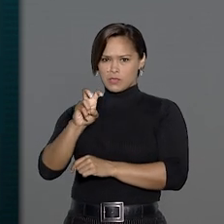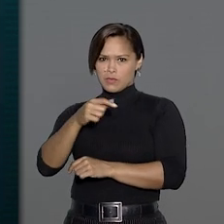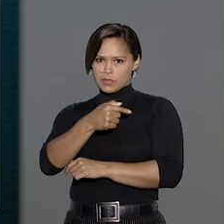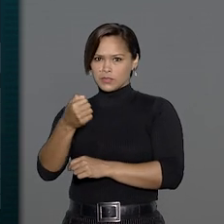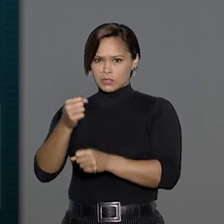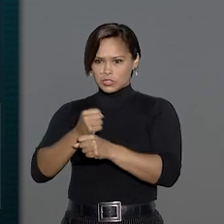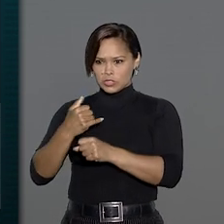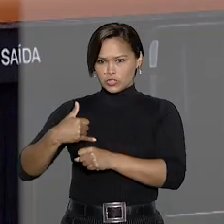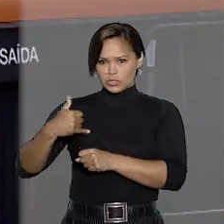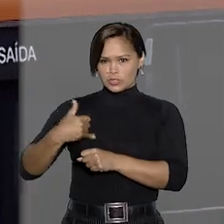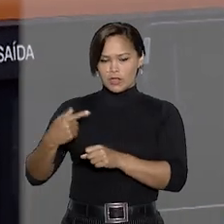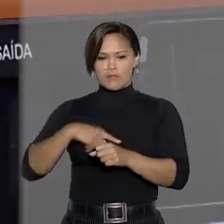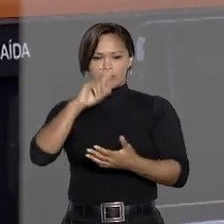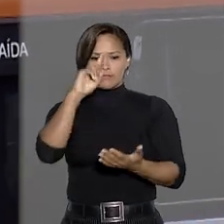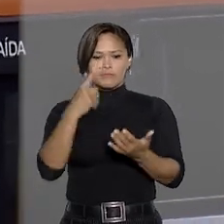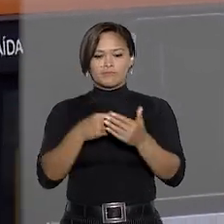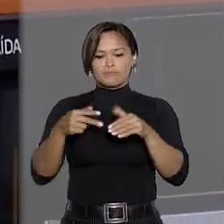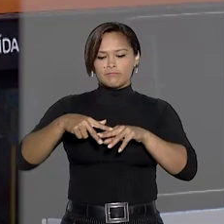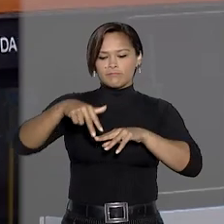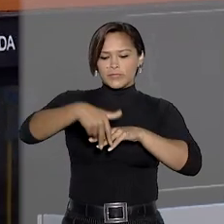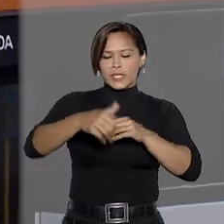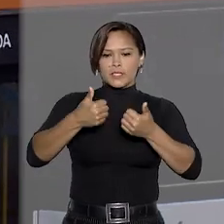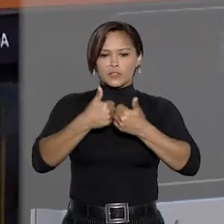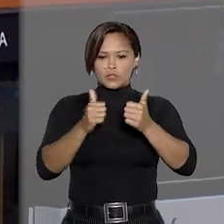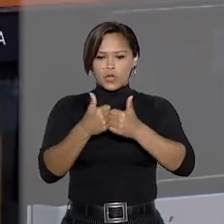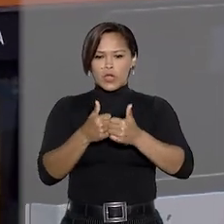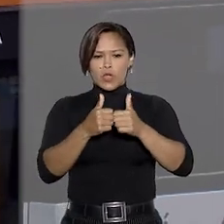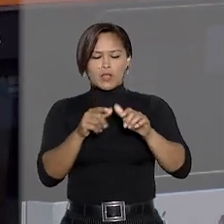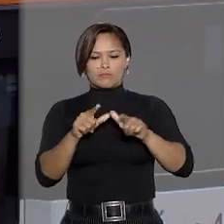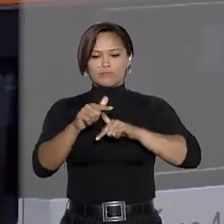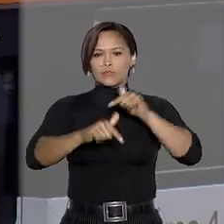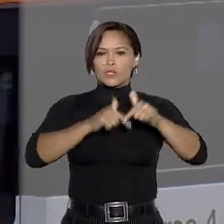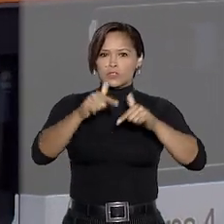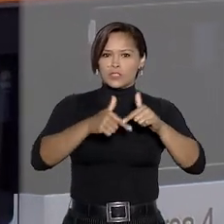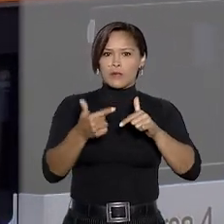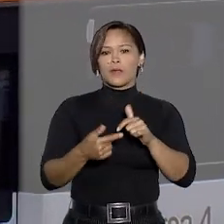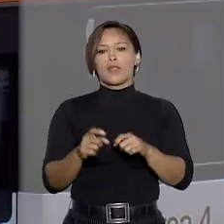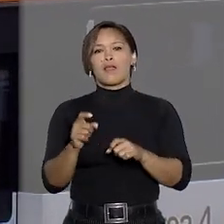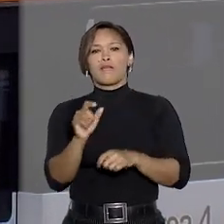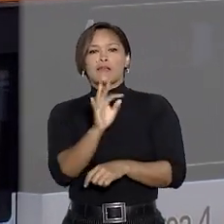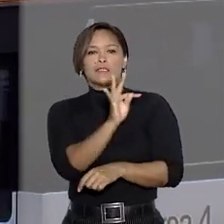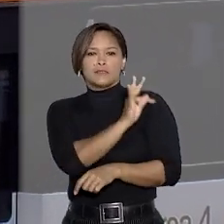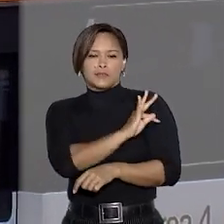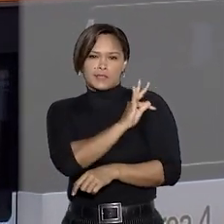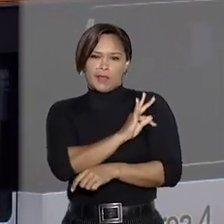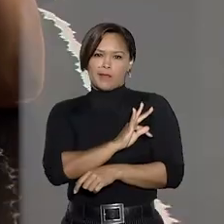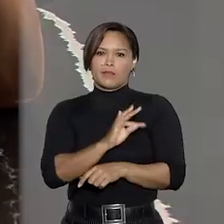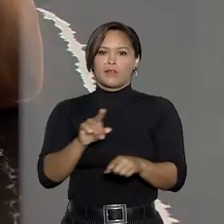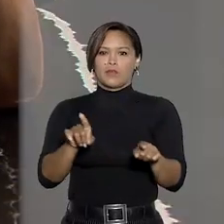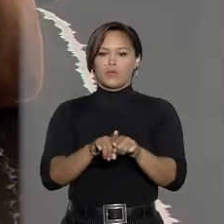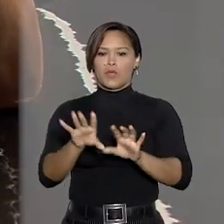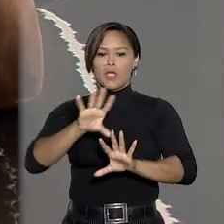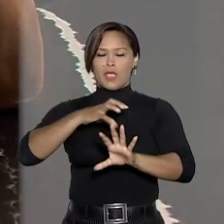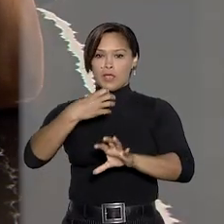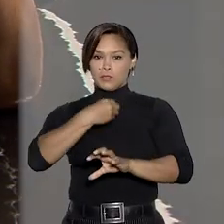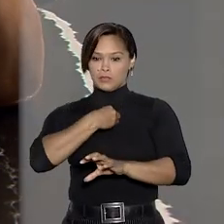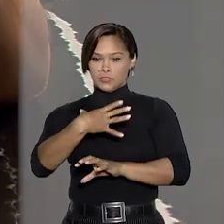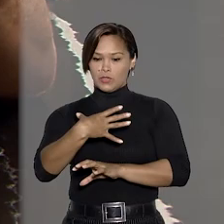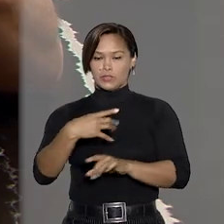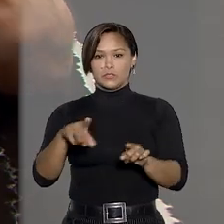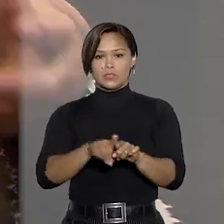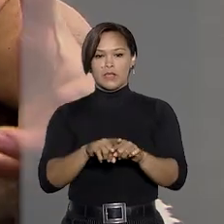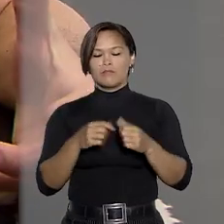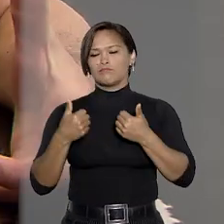57 anos, foi descer de um ônibus em frente à clínica onde trabalhava como técnico em radiologia. O motorista